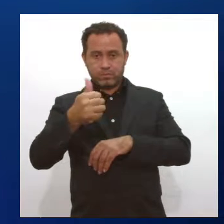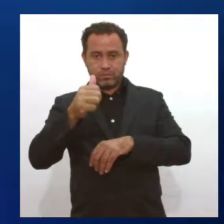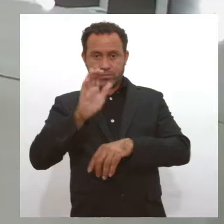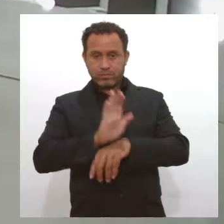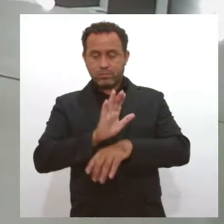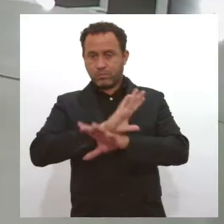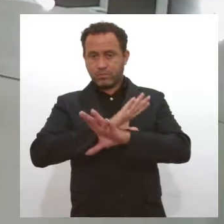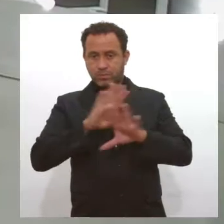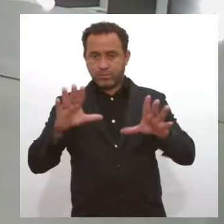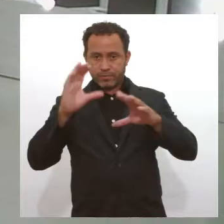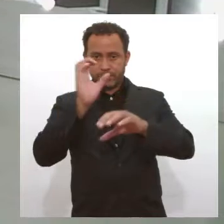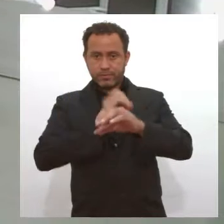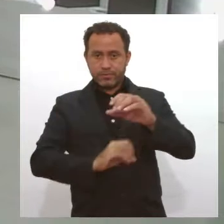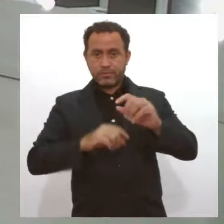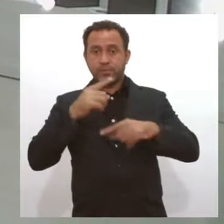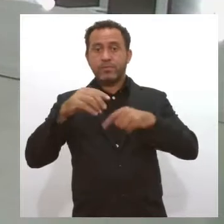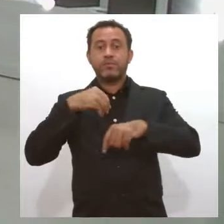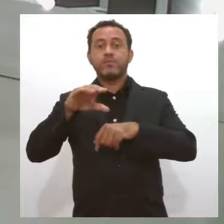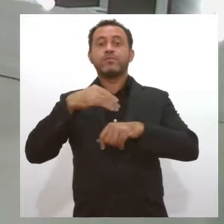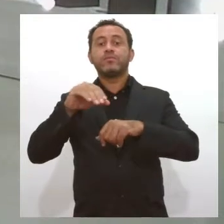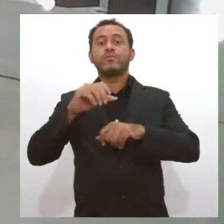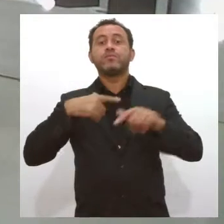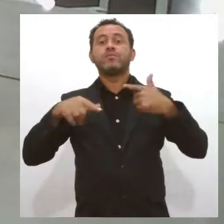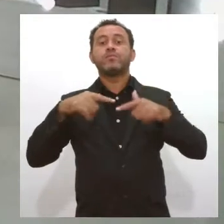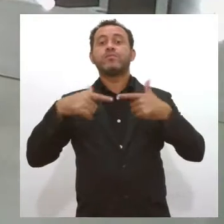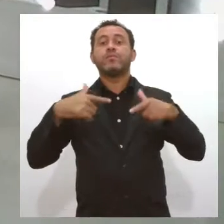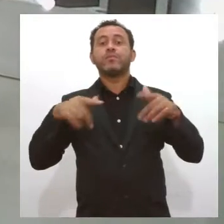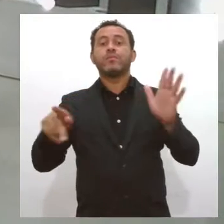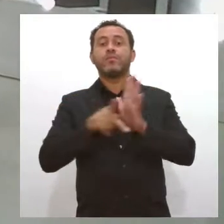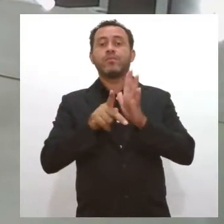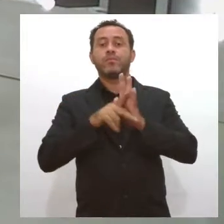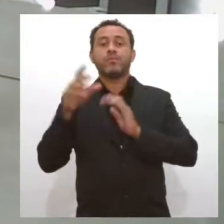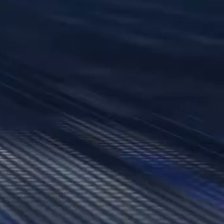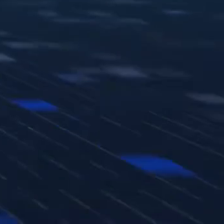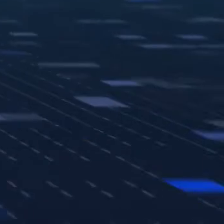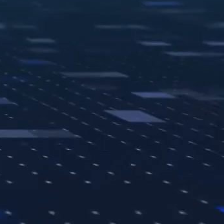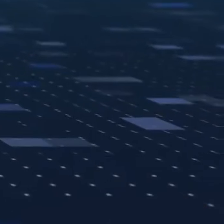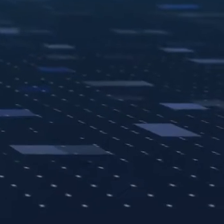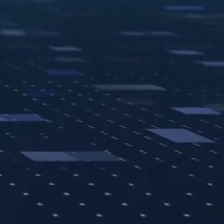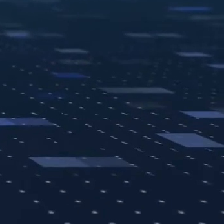da tarde. E a seguir, as dicas do 4º Mercado de Trabalho, eu volto em instantes.